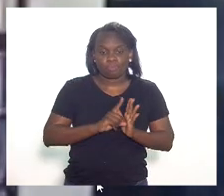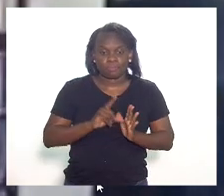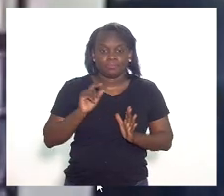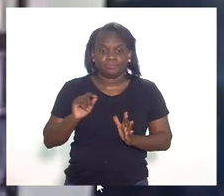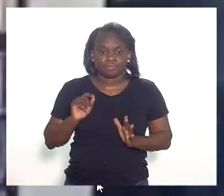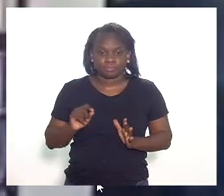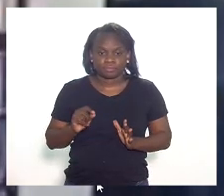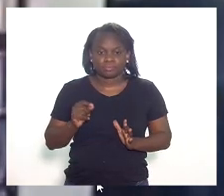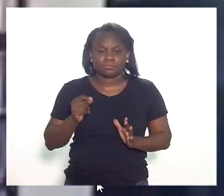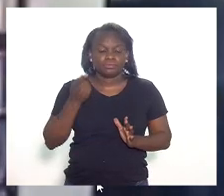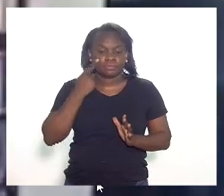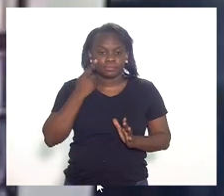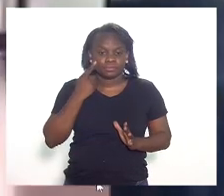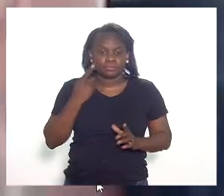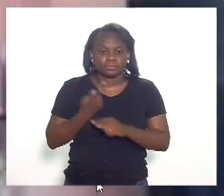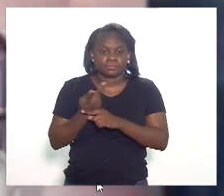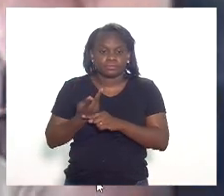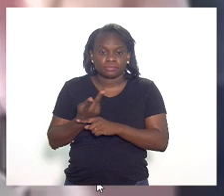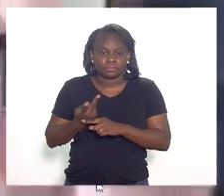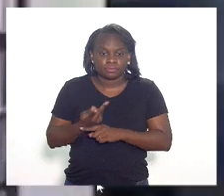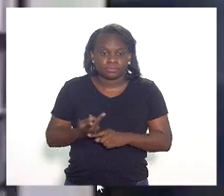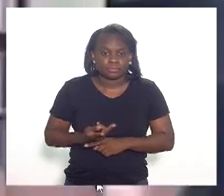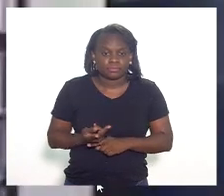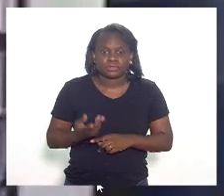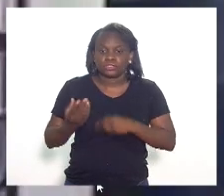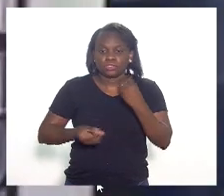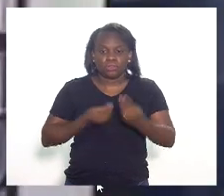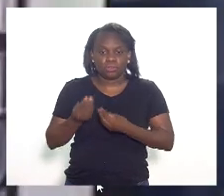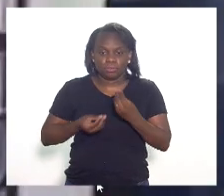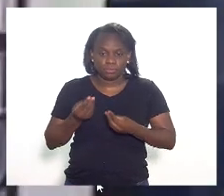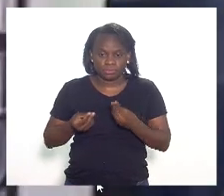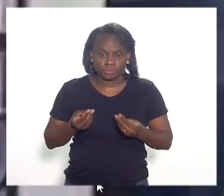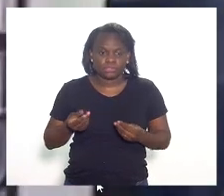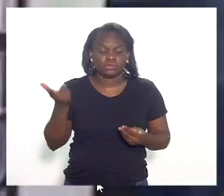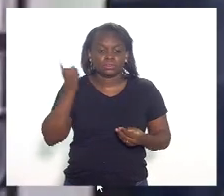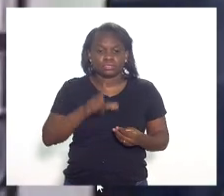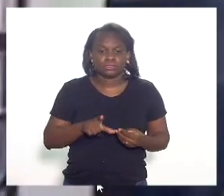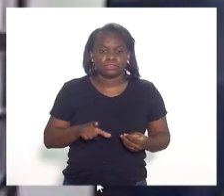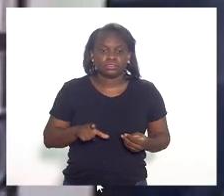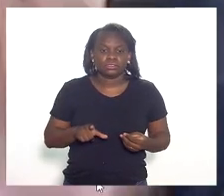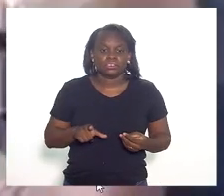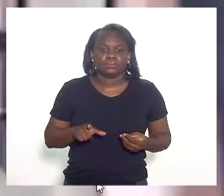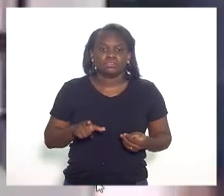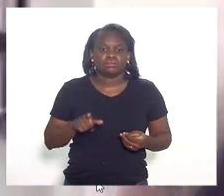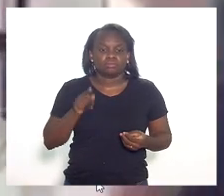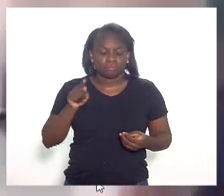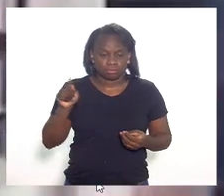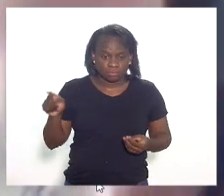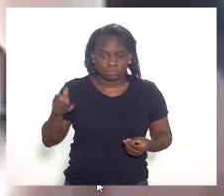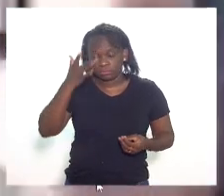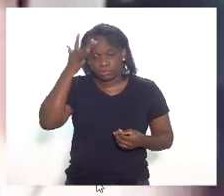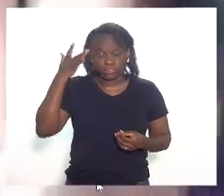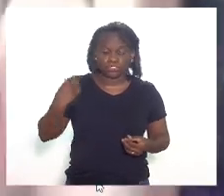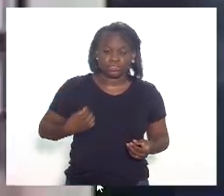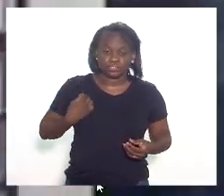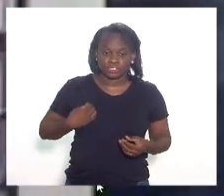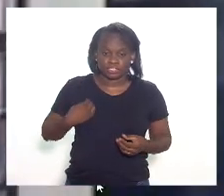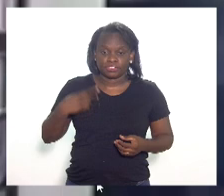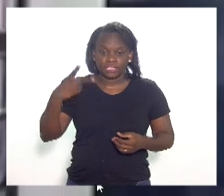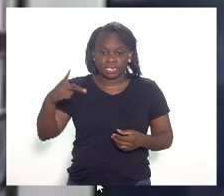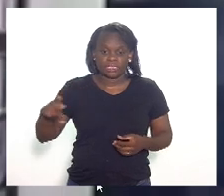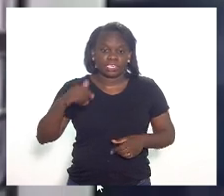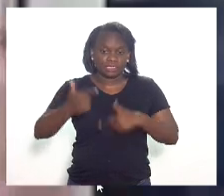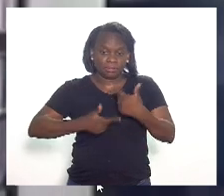providenciar a forma de garantir aqueles que vivem destas